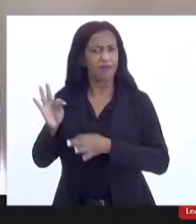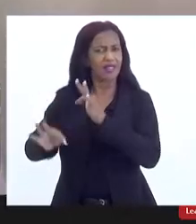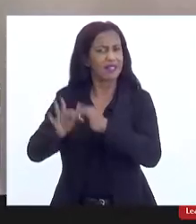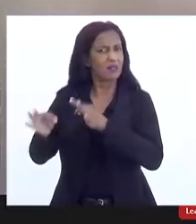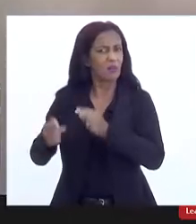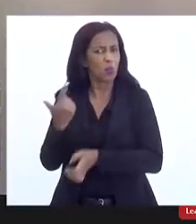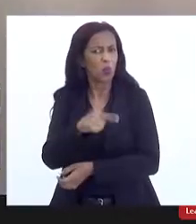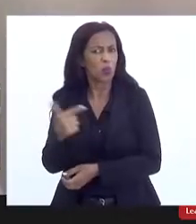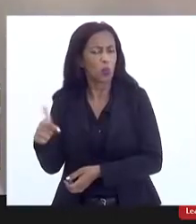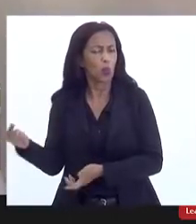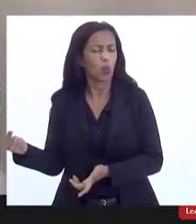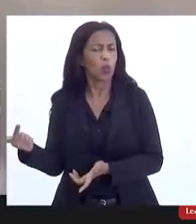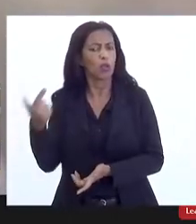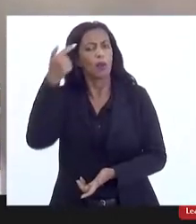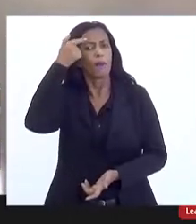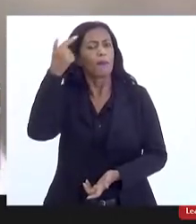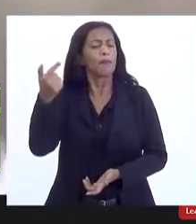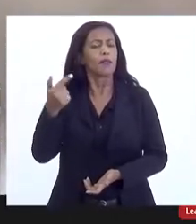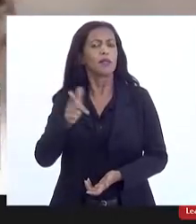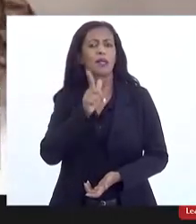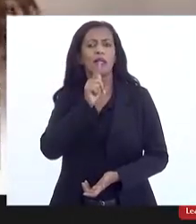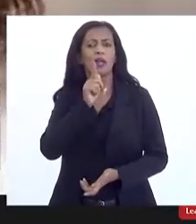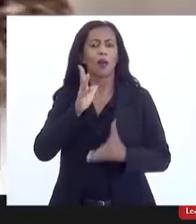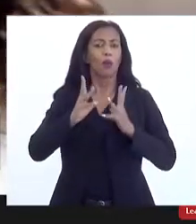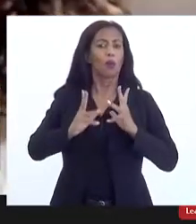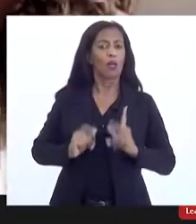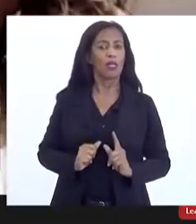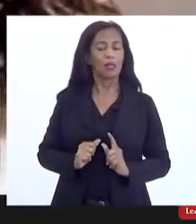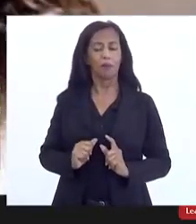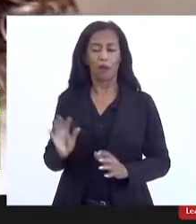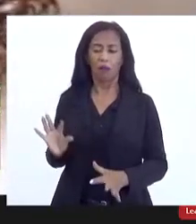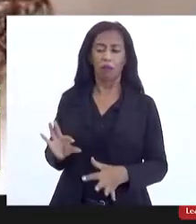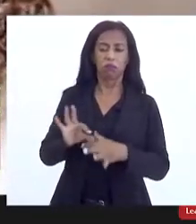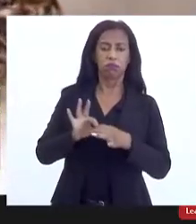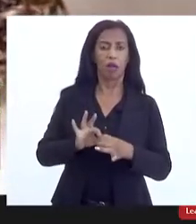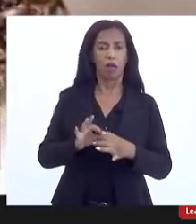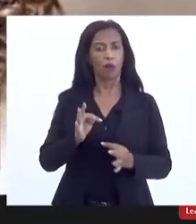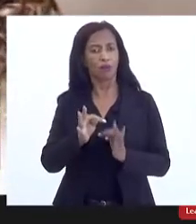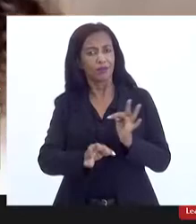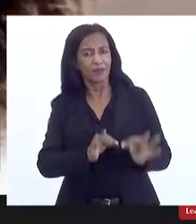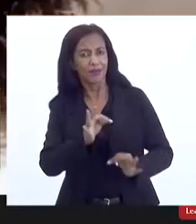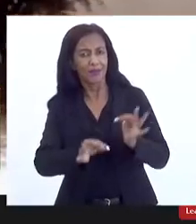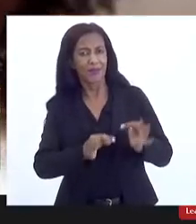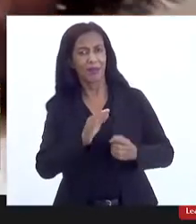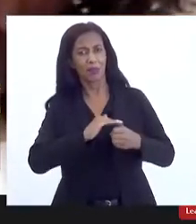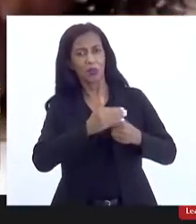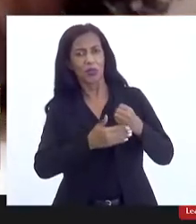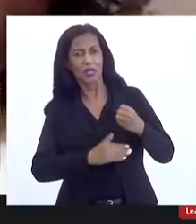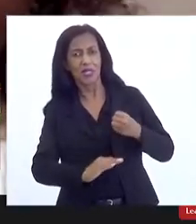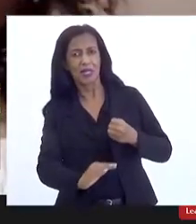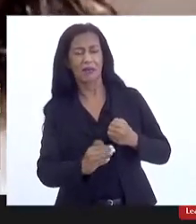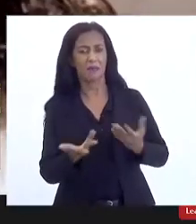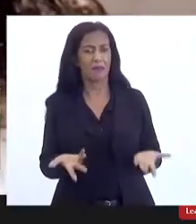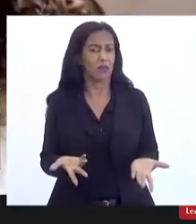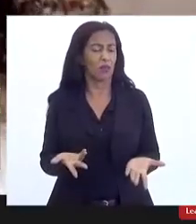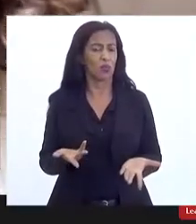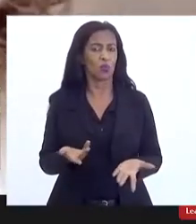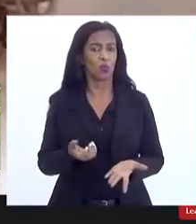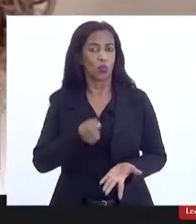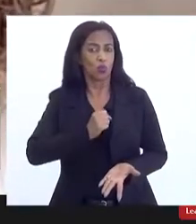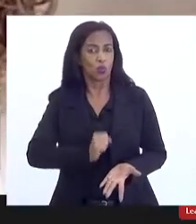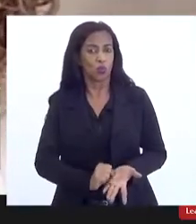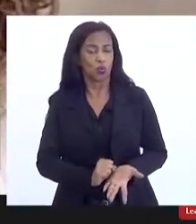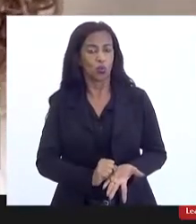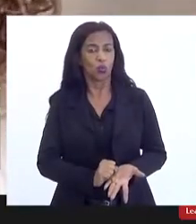Então, pensar a questão da água potável atrelada a esse tratamento, ao saneamento básico, ao esgotamento sanitário,